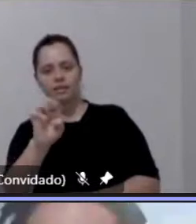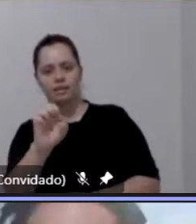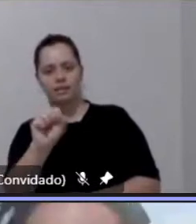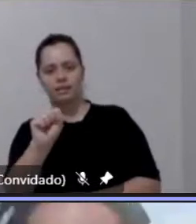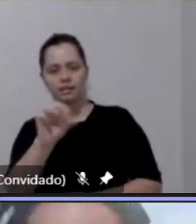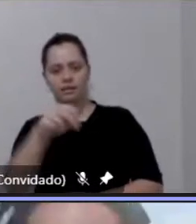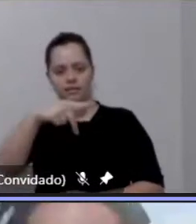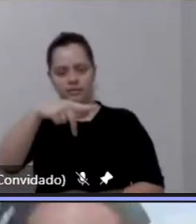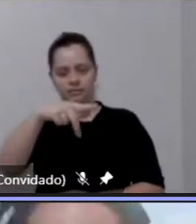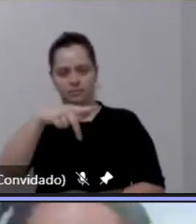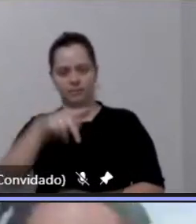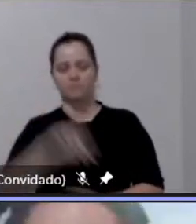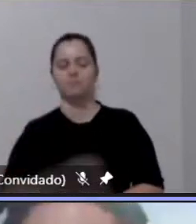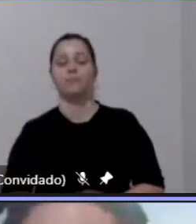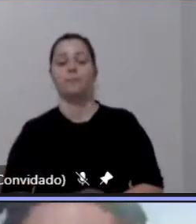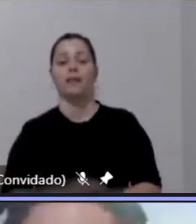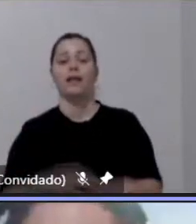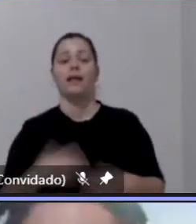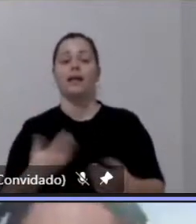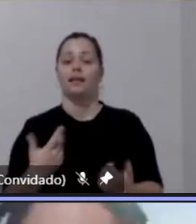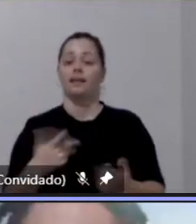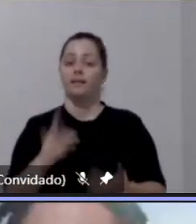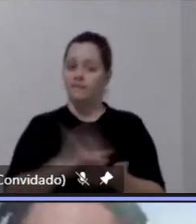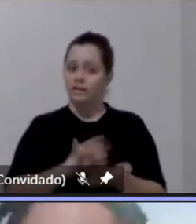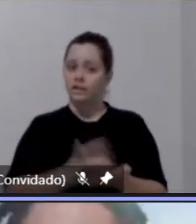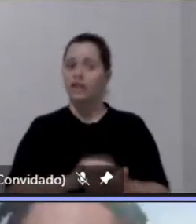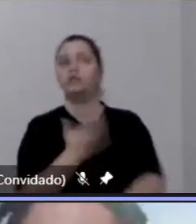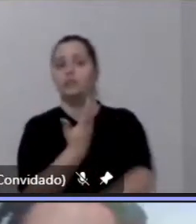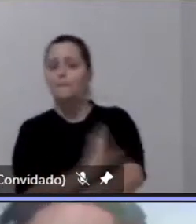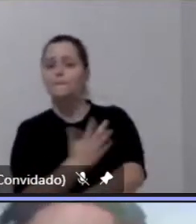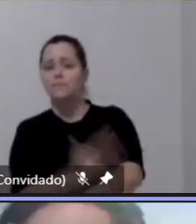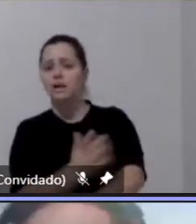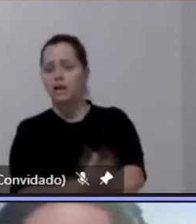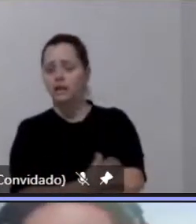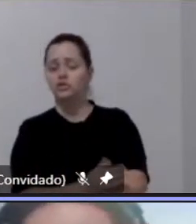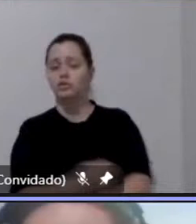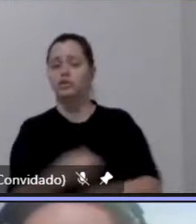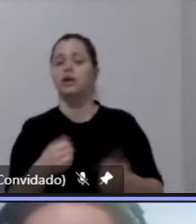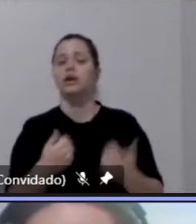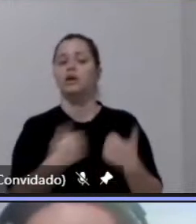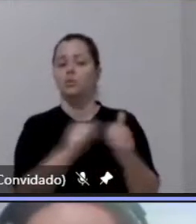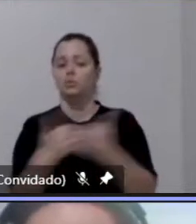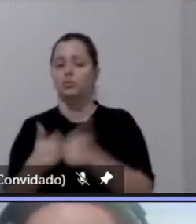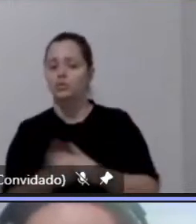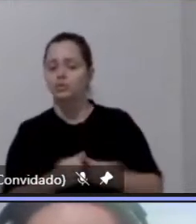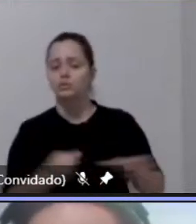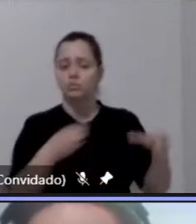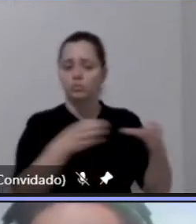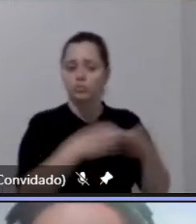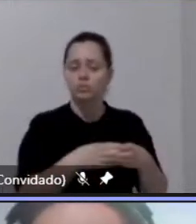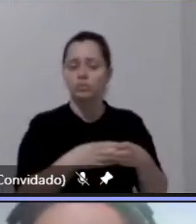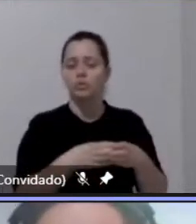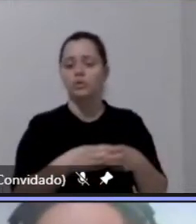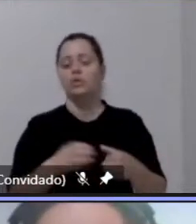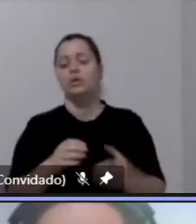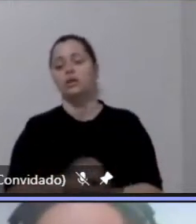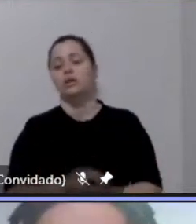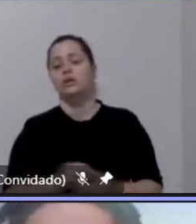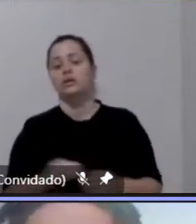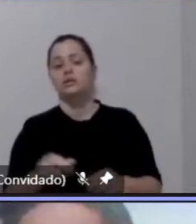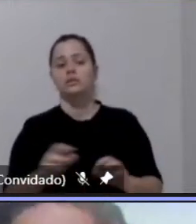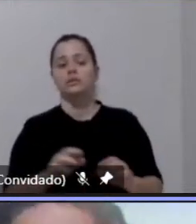na verdade na prática o transporte metropolitano na região do vale ele